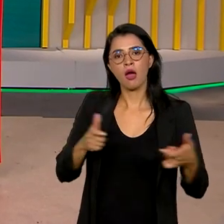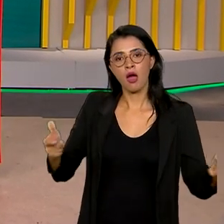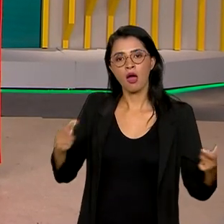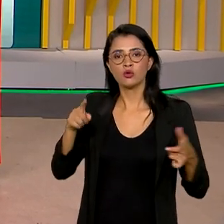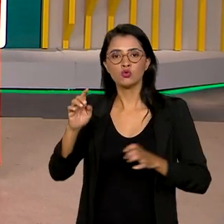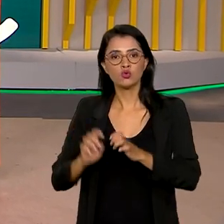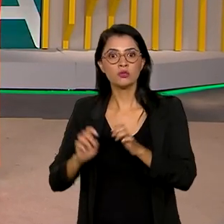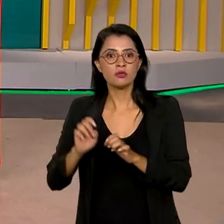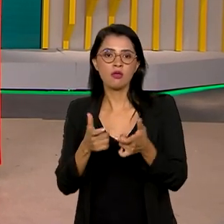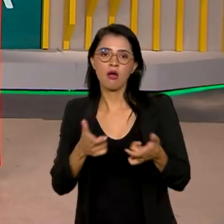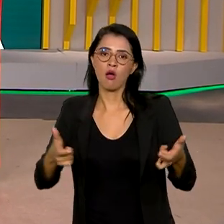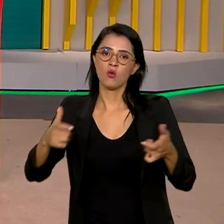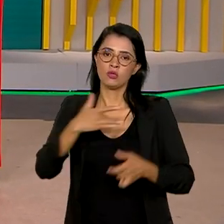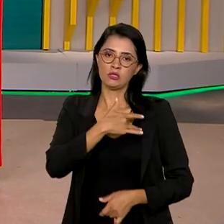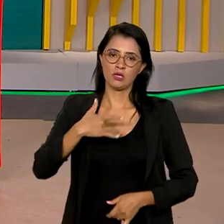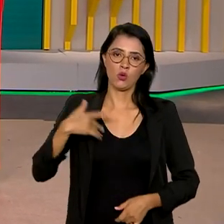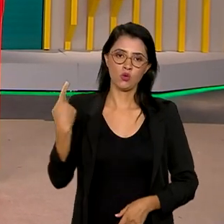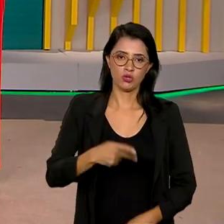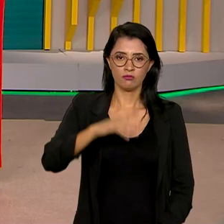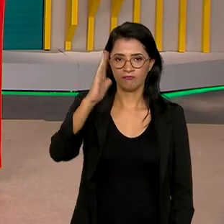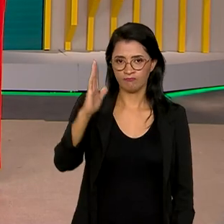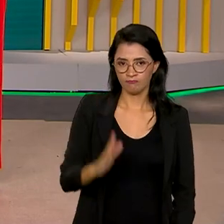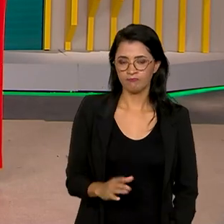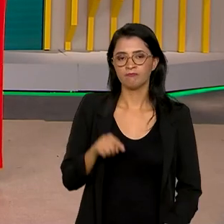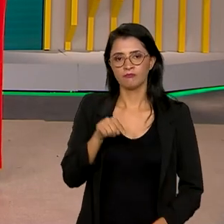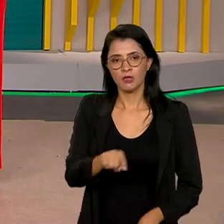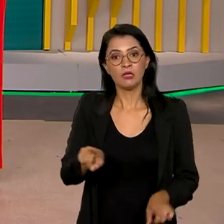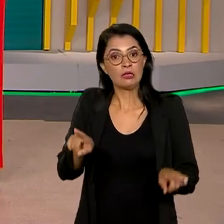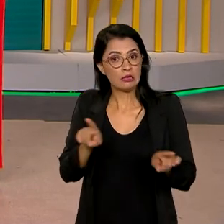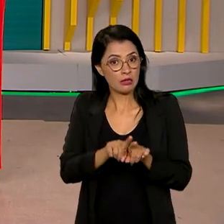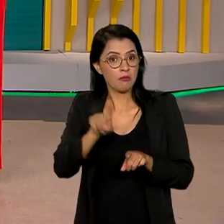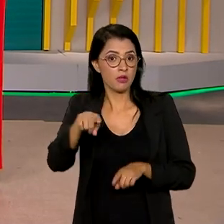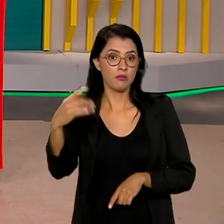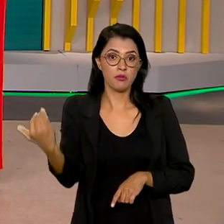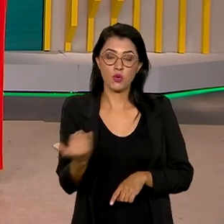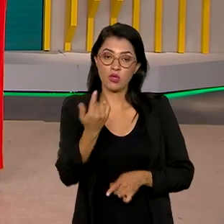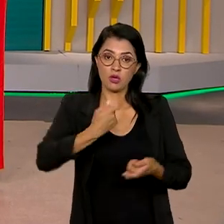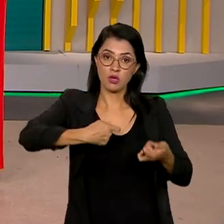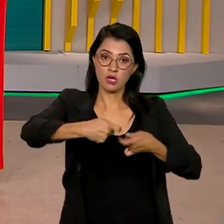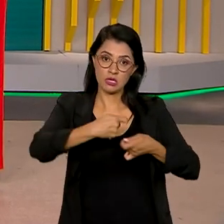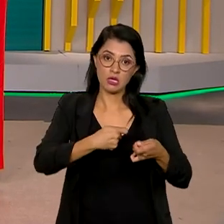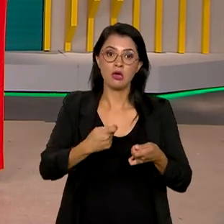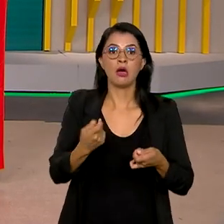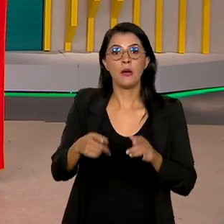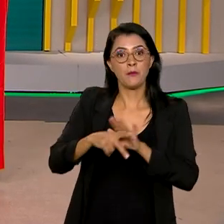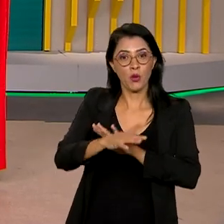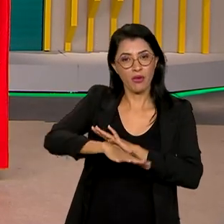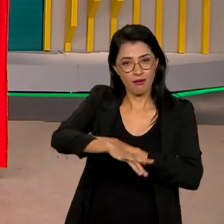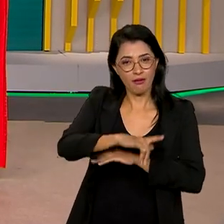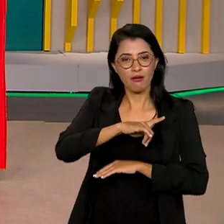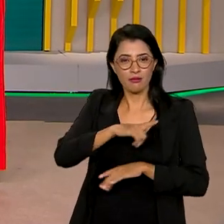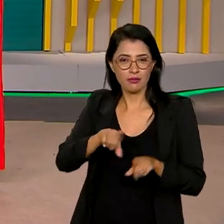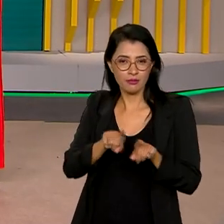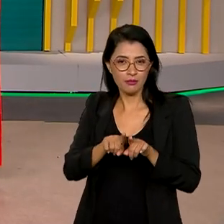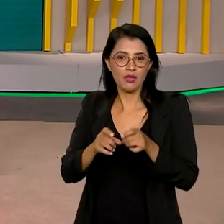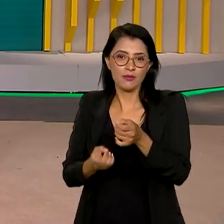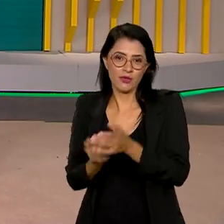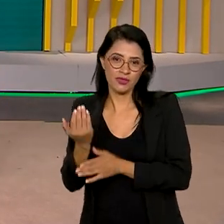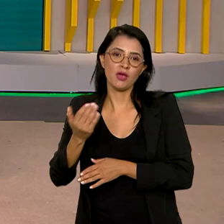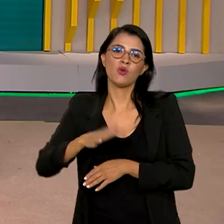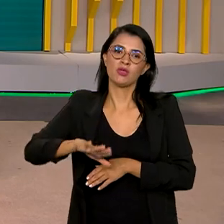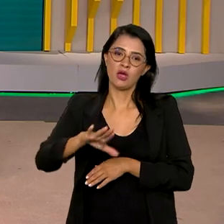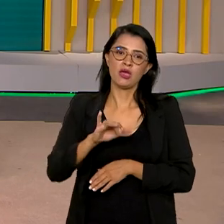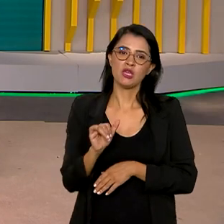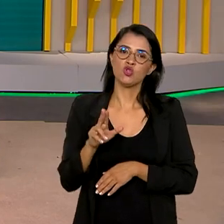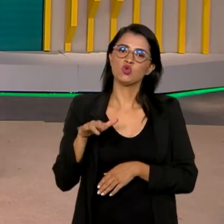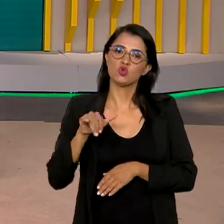complexo industrial de saúde no país. Sim, e além da importância comercial e econômica do setor, Ana, a produção nacional de